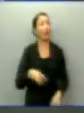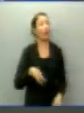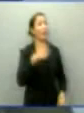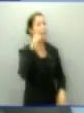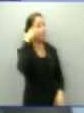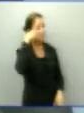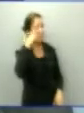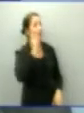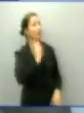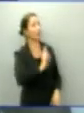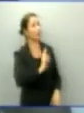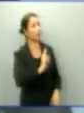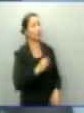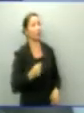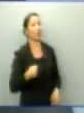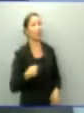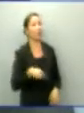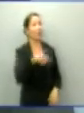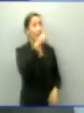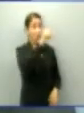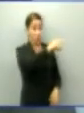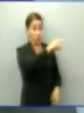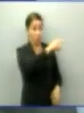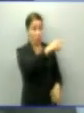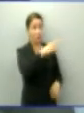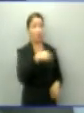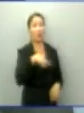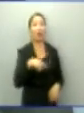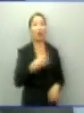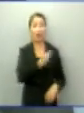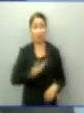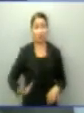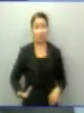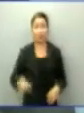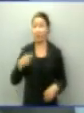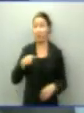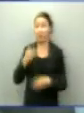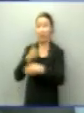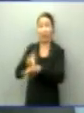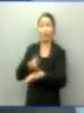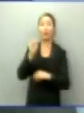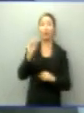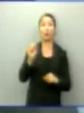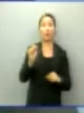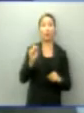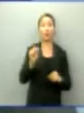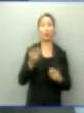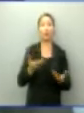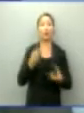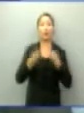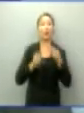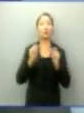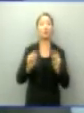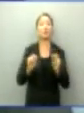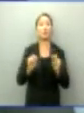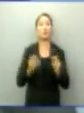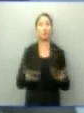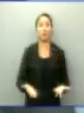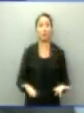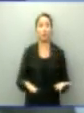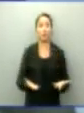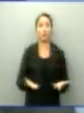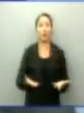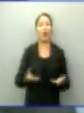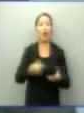Taxi. Contas do candidato do PT e do Silval Barbosa, que aliás ele entrou na Justiça, para que o programa eleitoral não dissesse que ele é candidato do Silval.